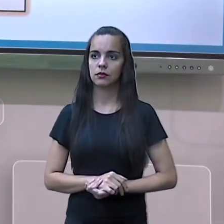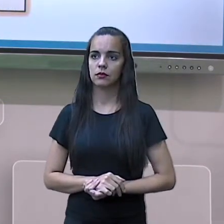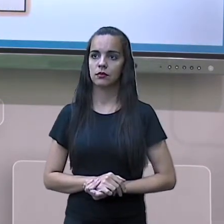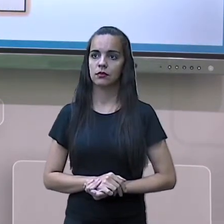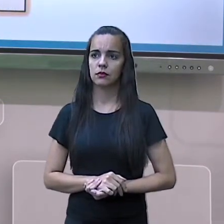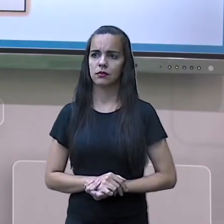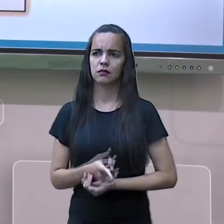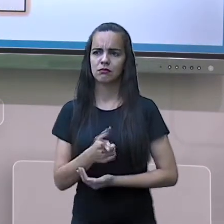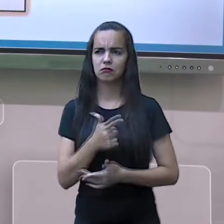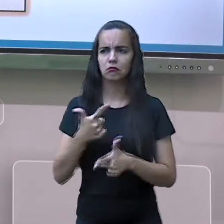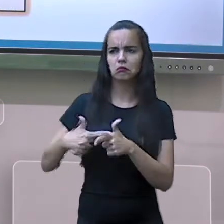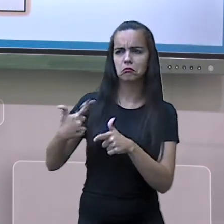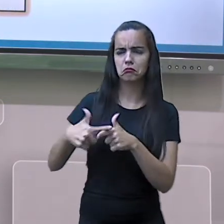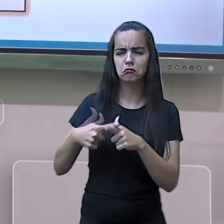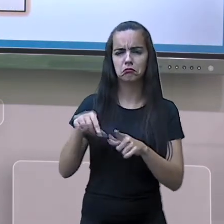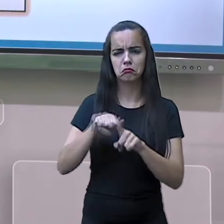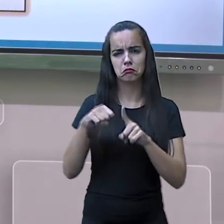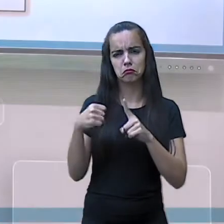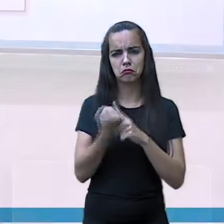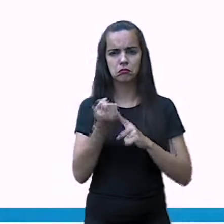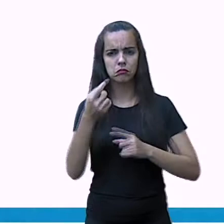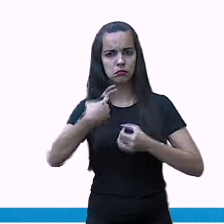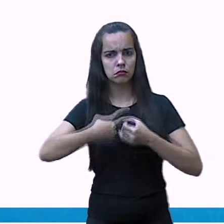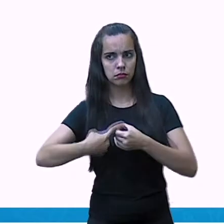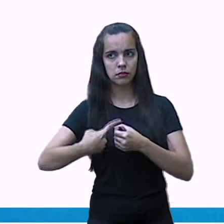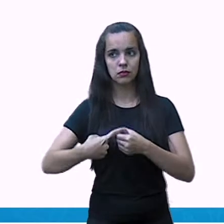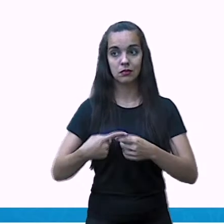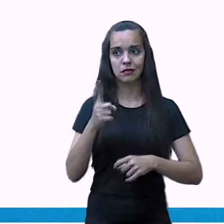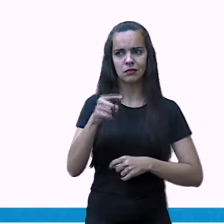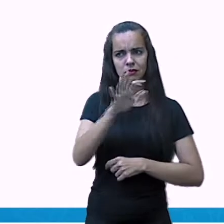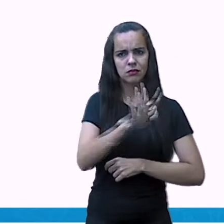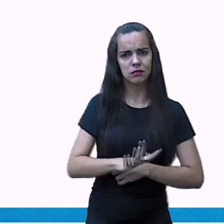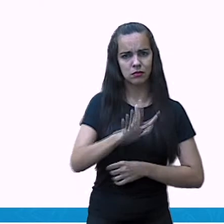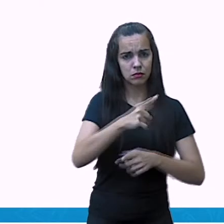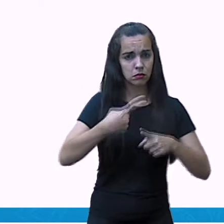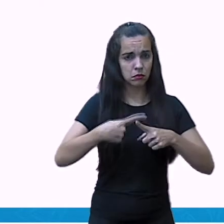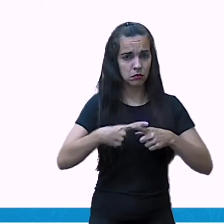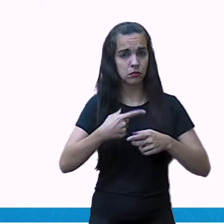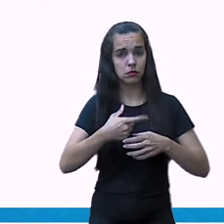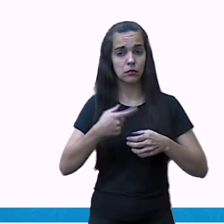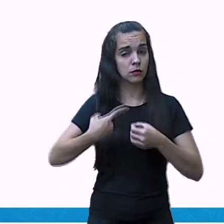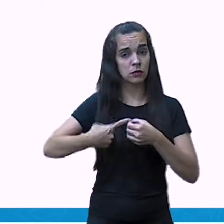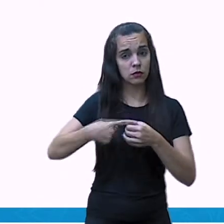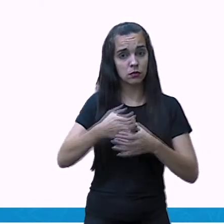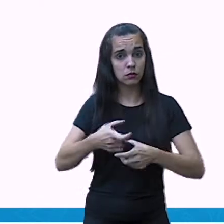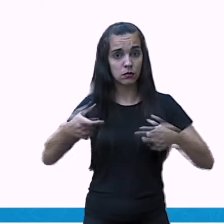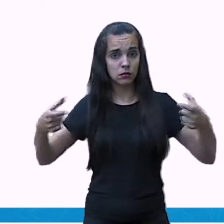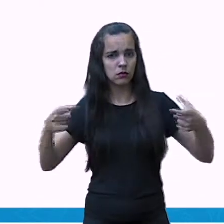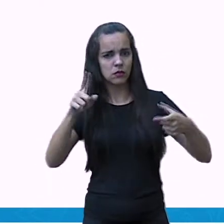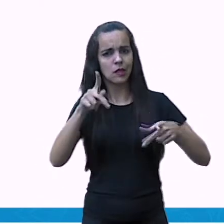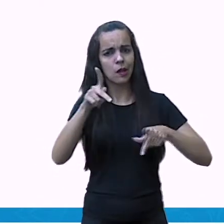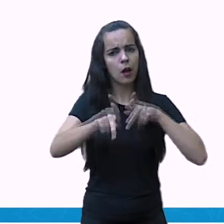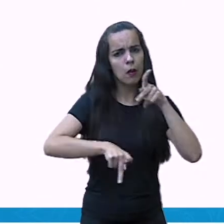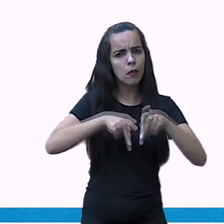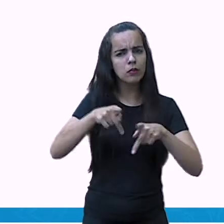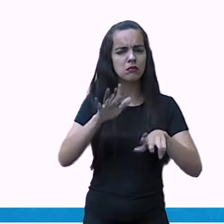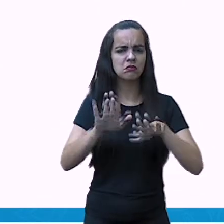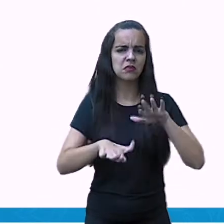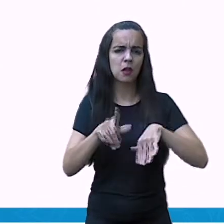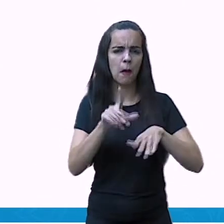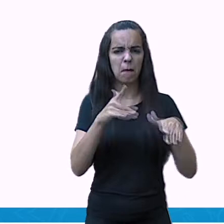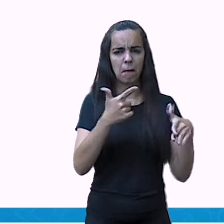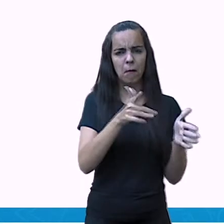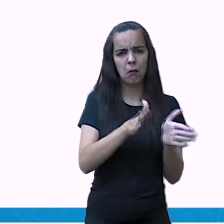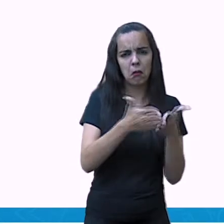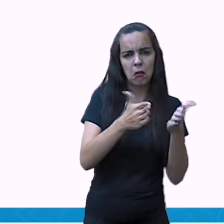Problemas sociais urbanos. Nas regiões metropolitanas, parte da população considerada pobre